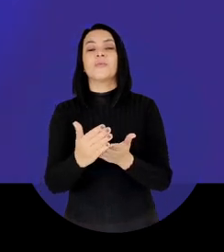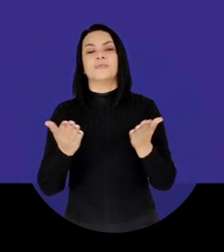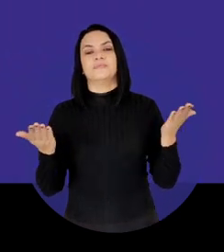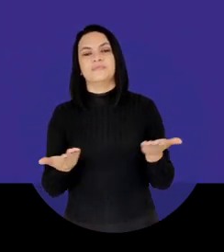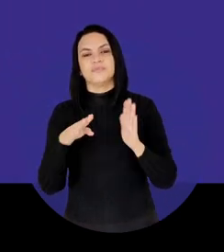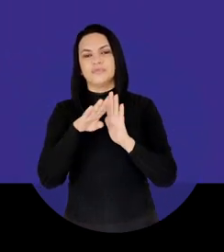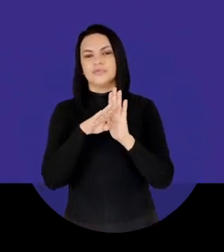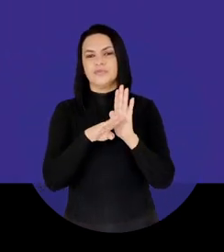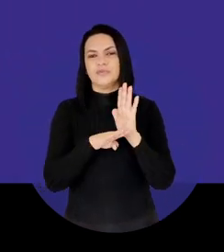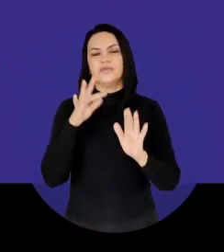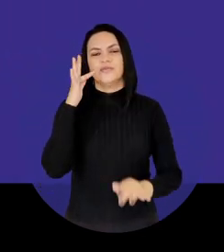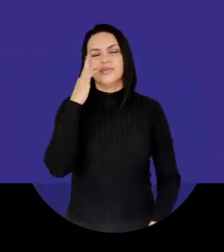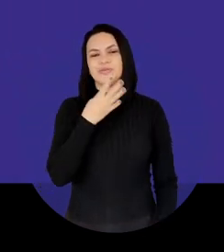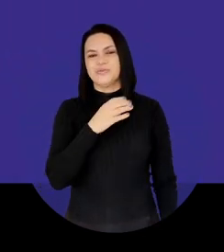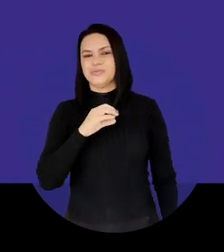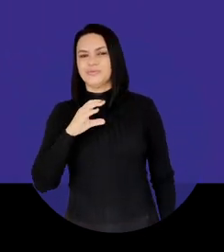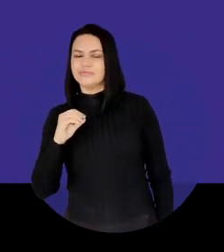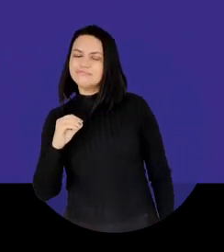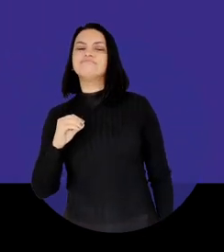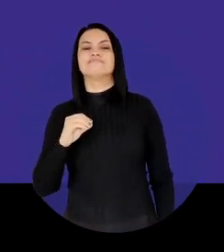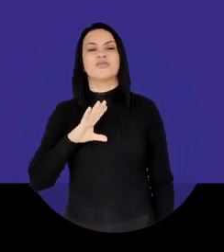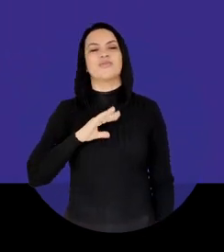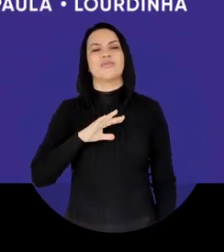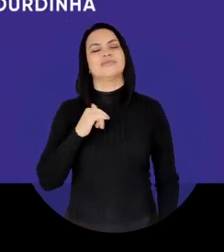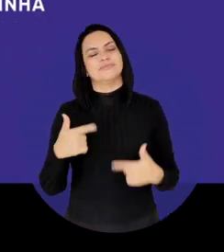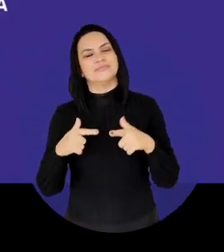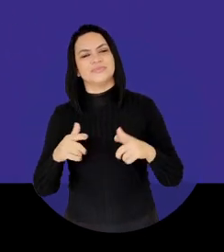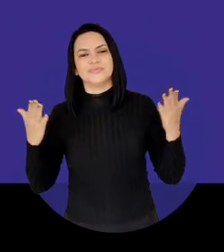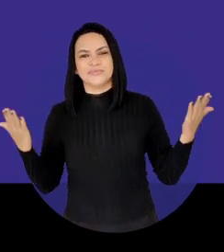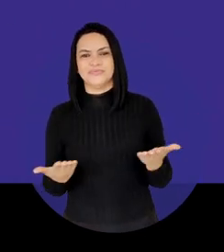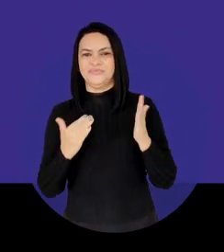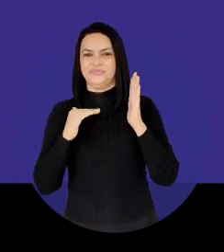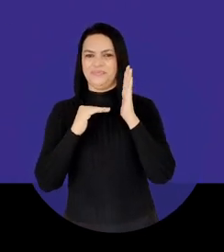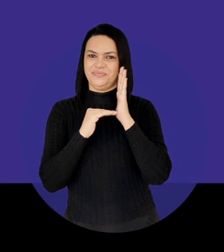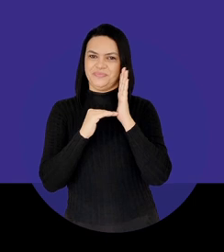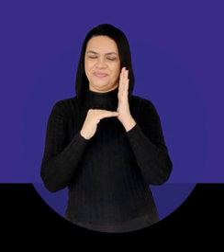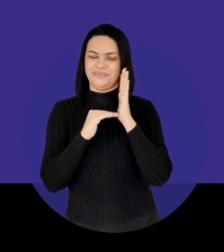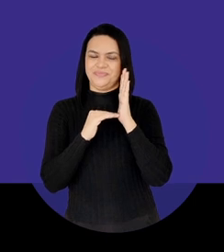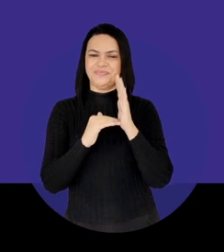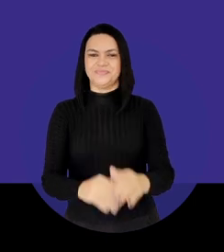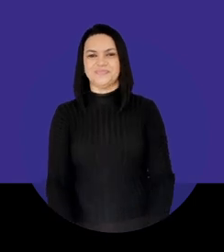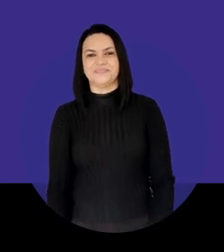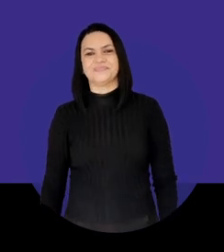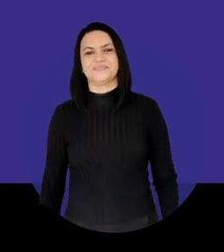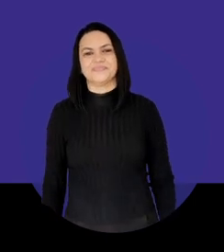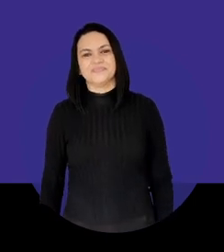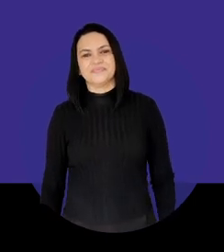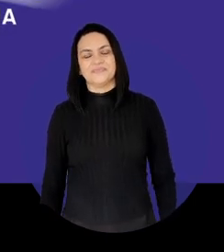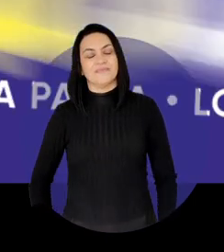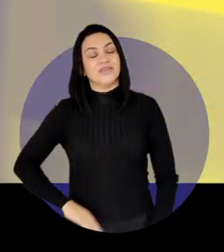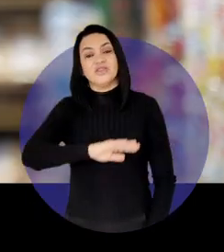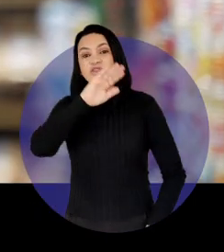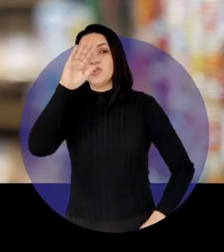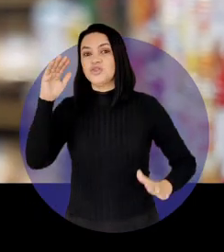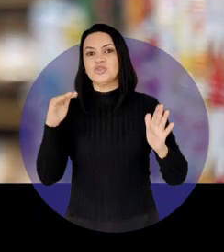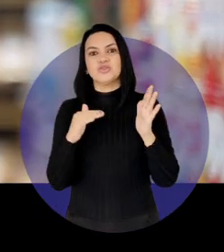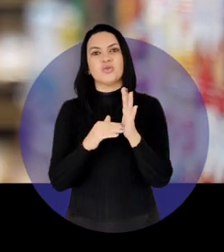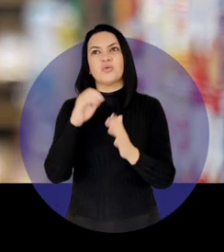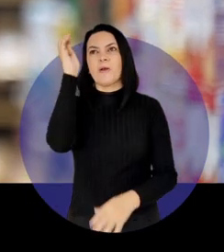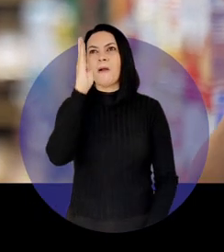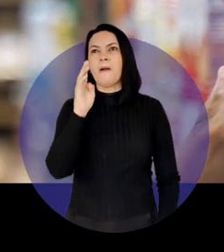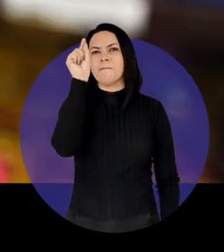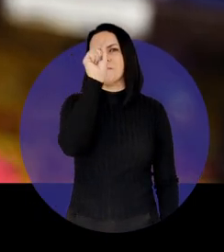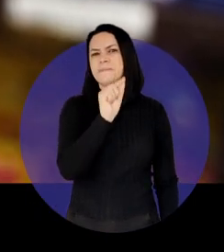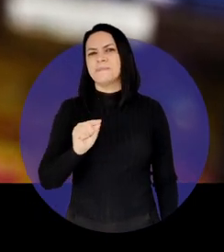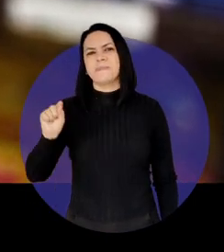Começa agora o programa Flávio Dino 400. Coragem e trabalho agora no Senado. Em todo o Brasil,